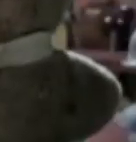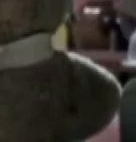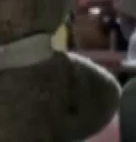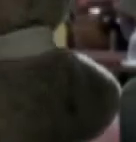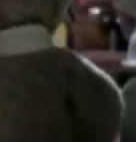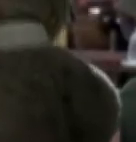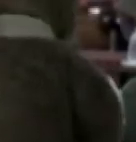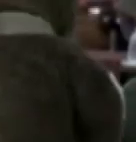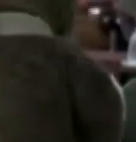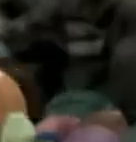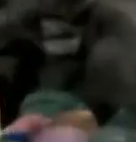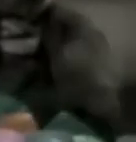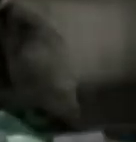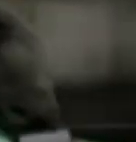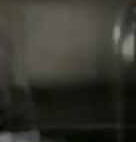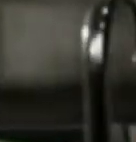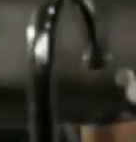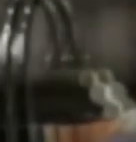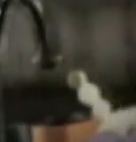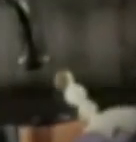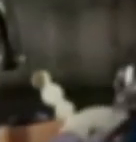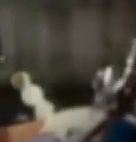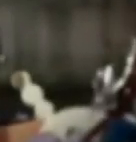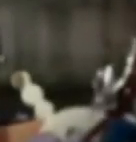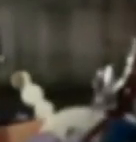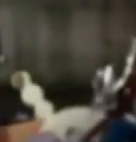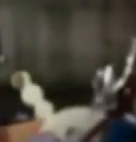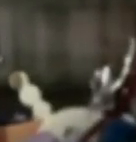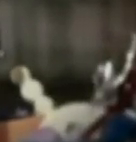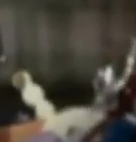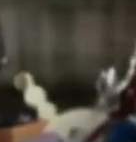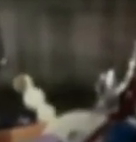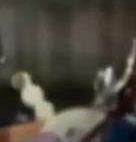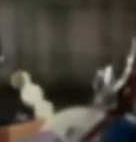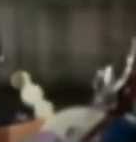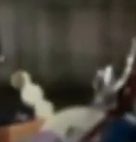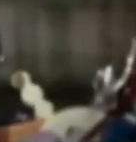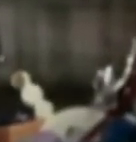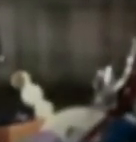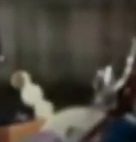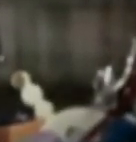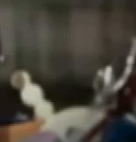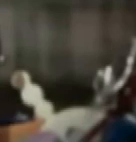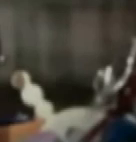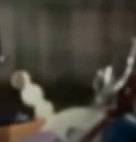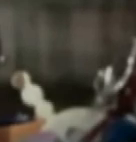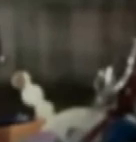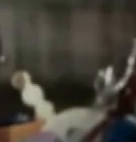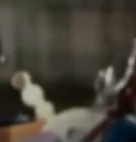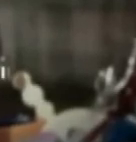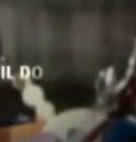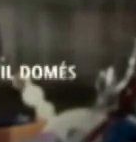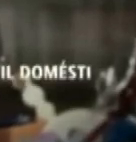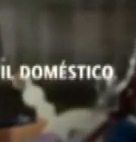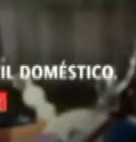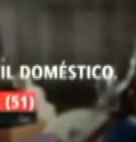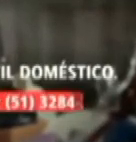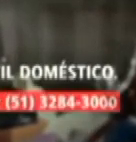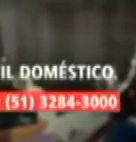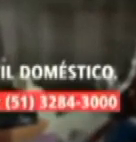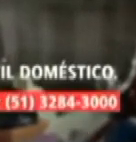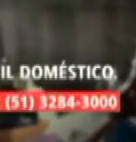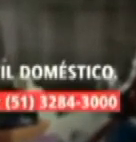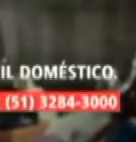desempregadas ou em subempregos. Quem emprega crianças mata a infância. Denuncie a exploração do trabalho infantil doméstico. Para mais